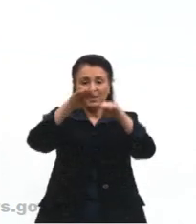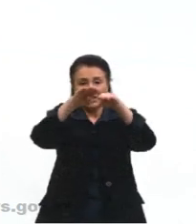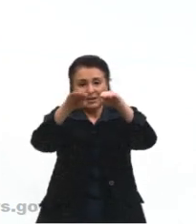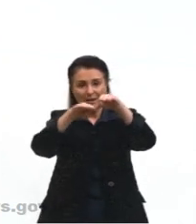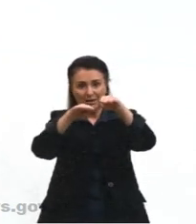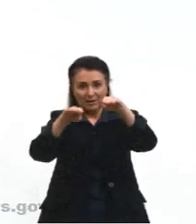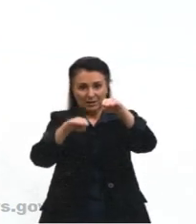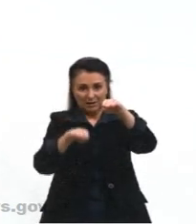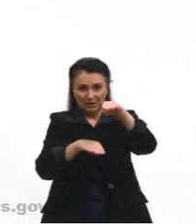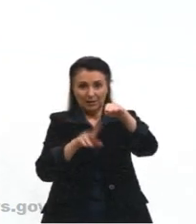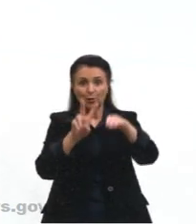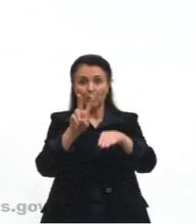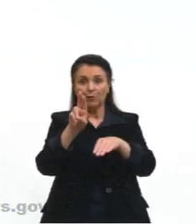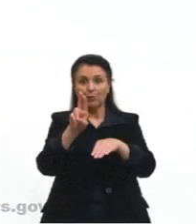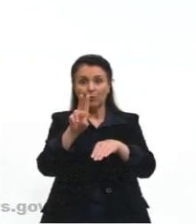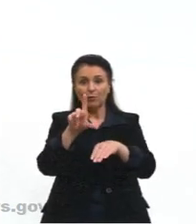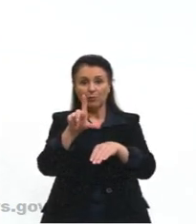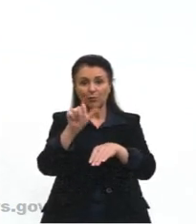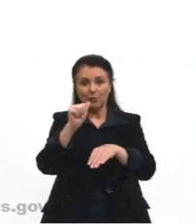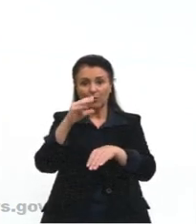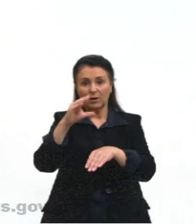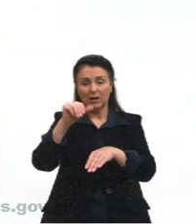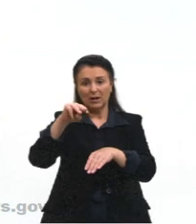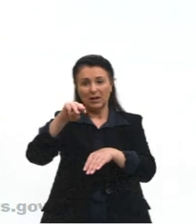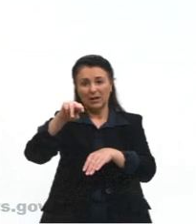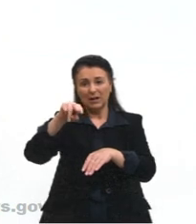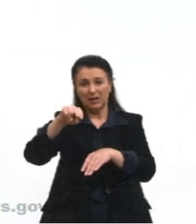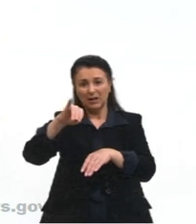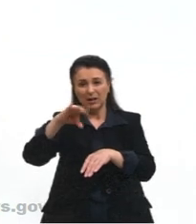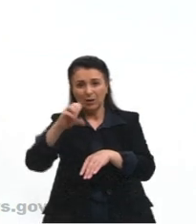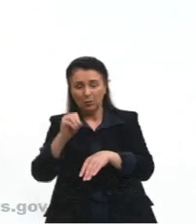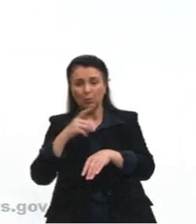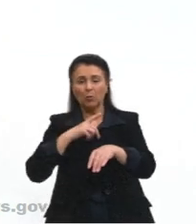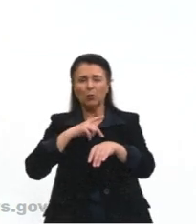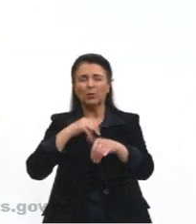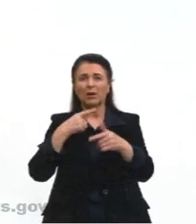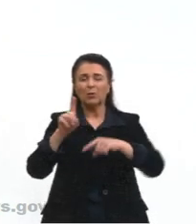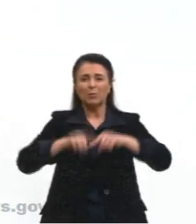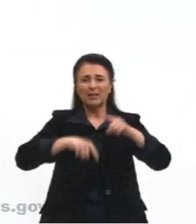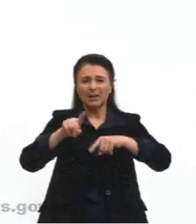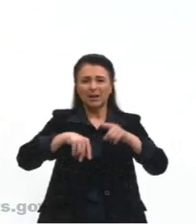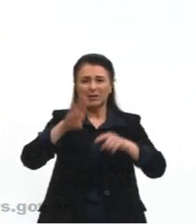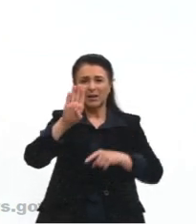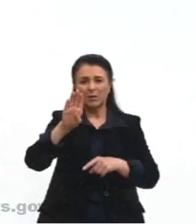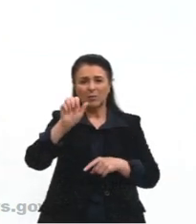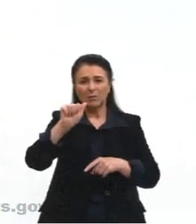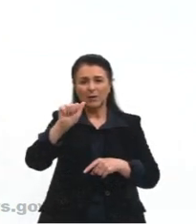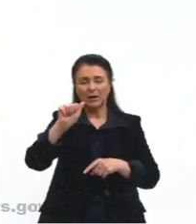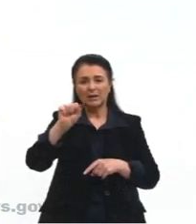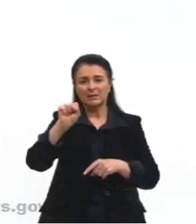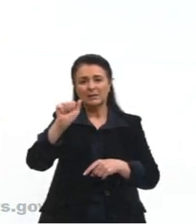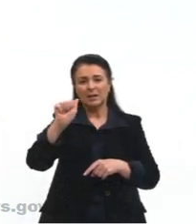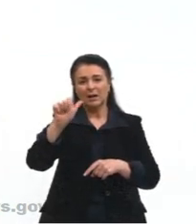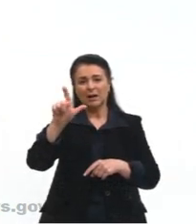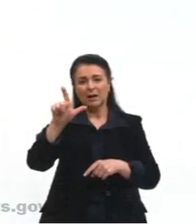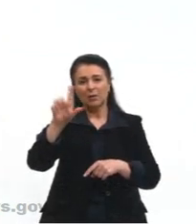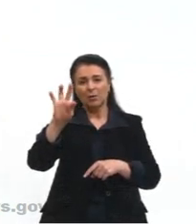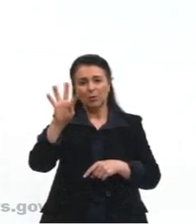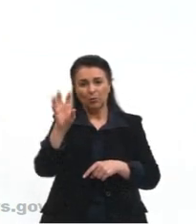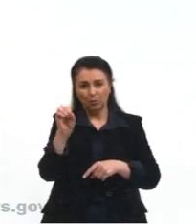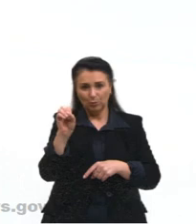Os planaltos vulcânicos, que daí são basalto, aquele derrame basáltico, ele vai ficar super